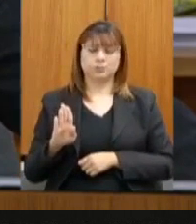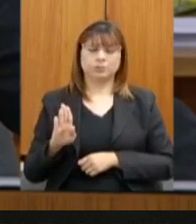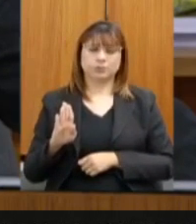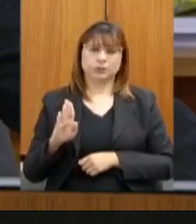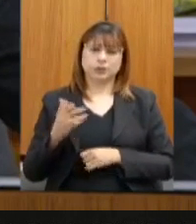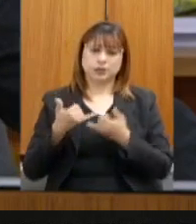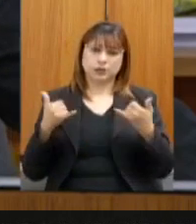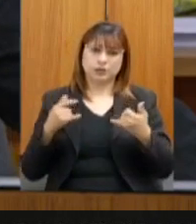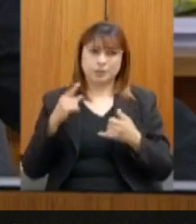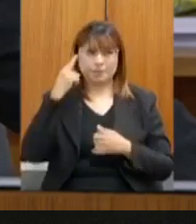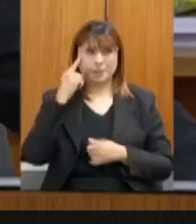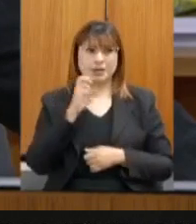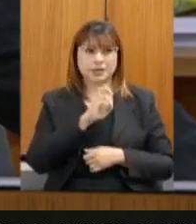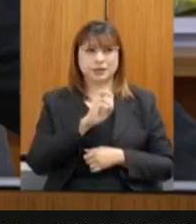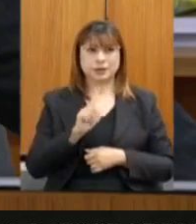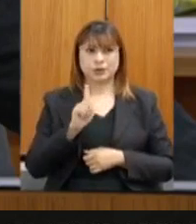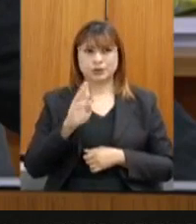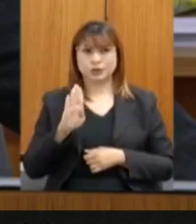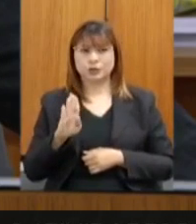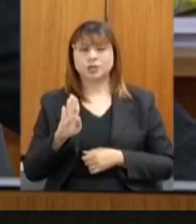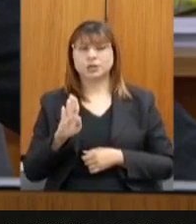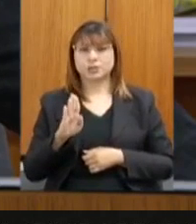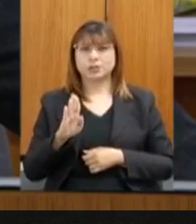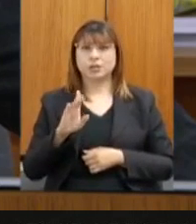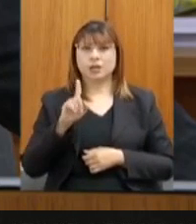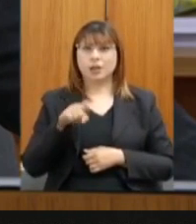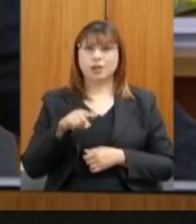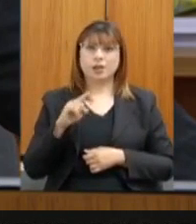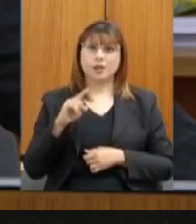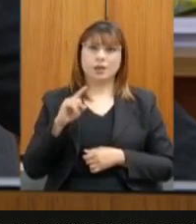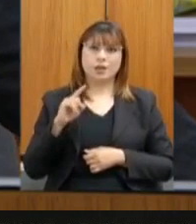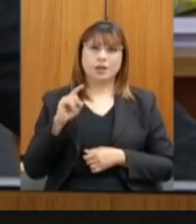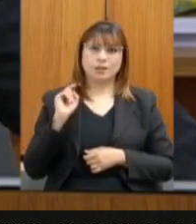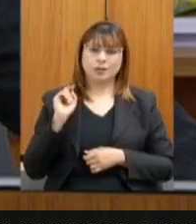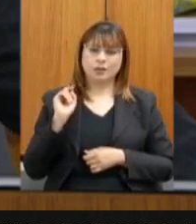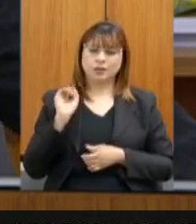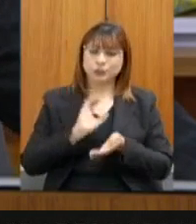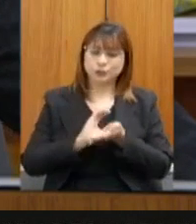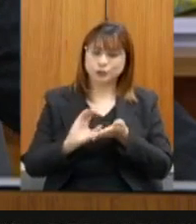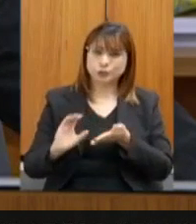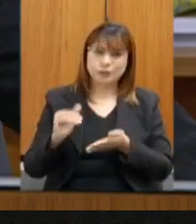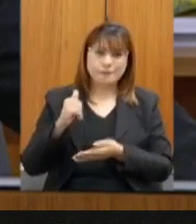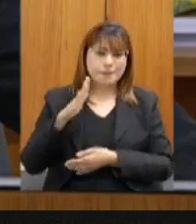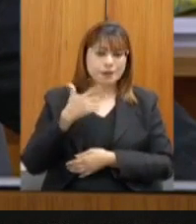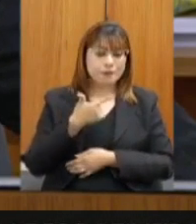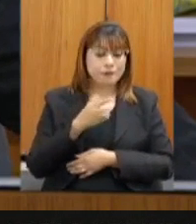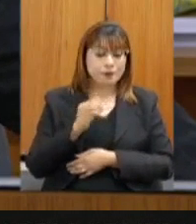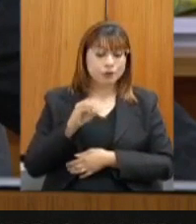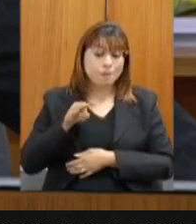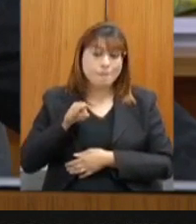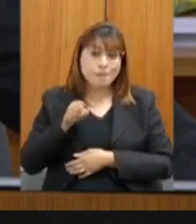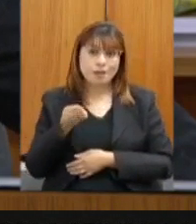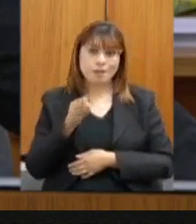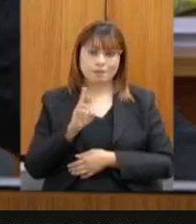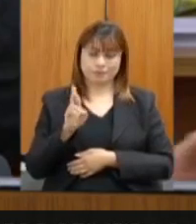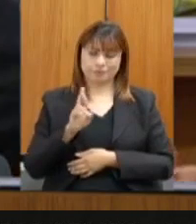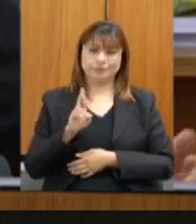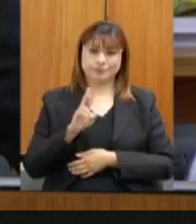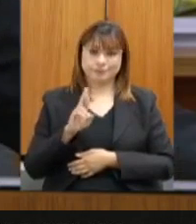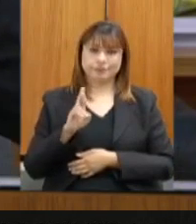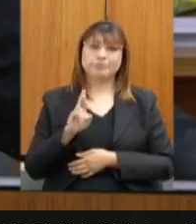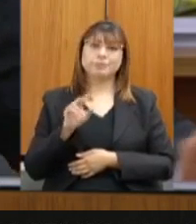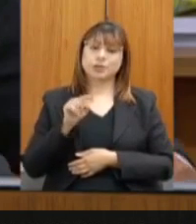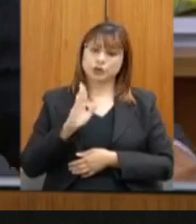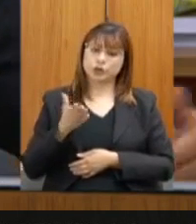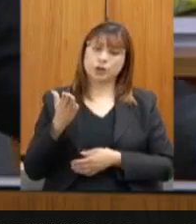5 gigas de energia, nós estamos falando de investimento mais de 20 bilhões de reais. E isso já está